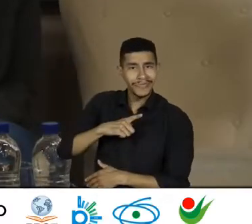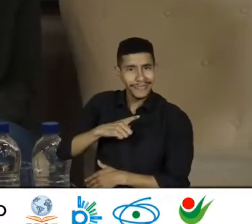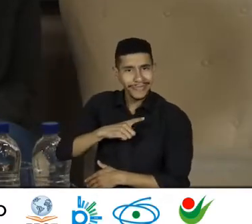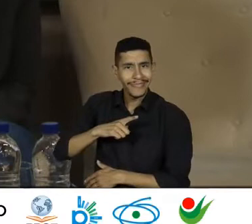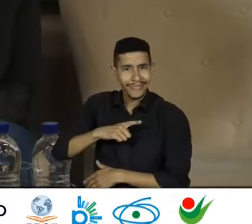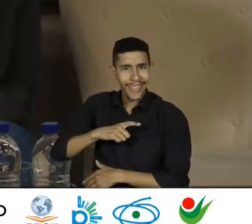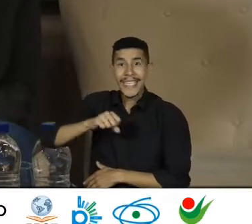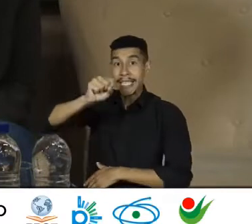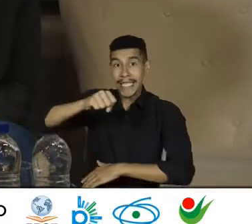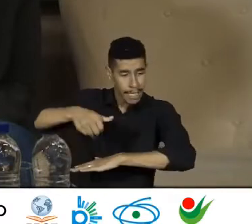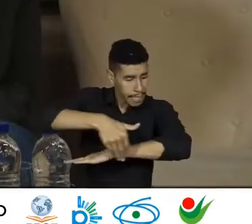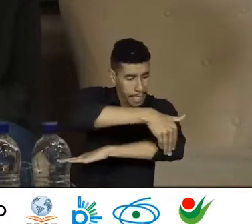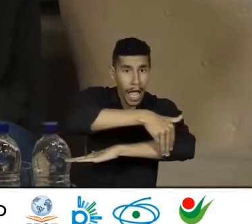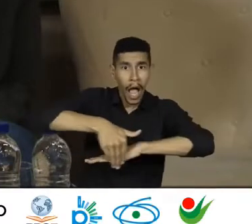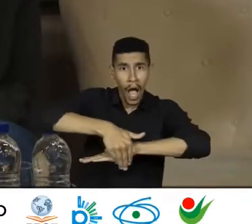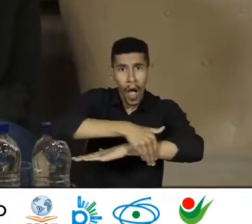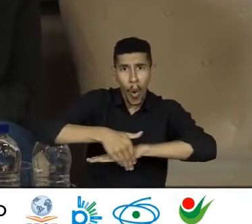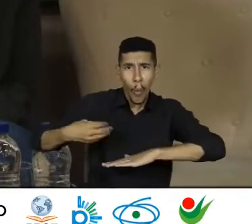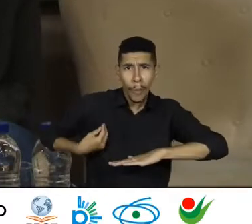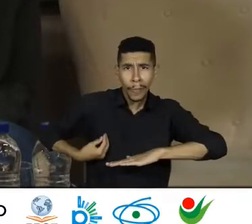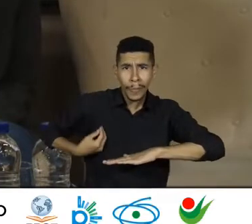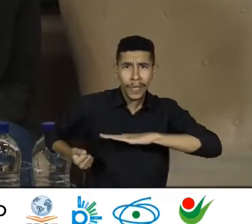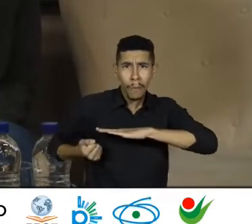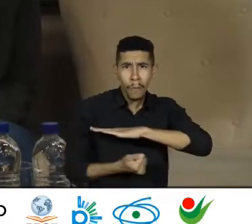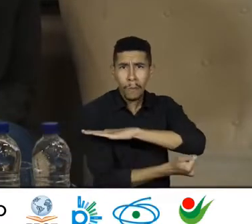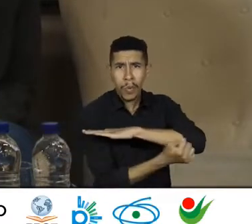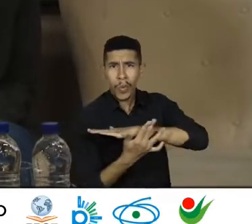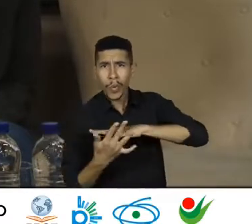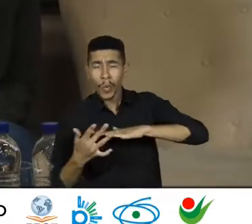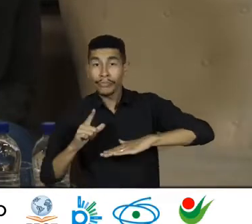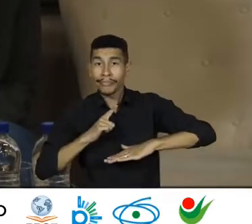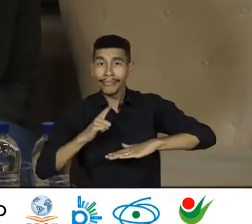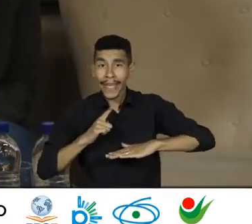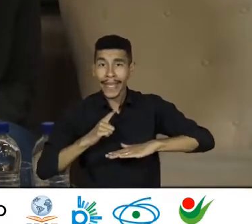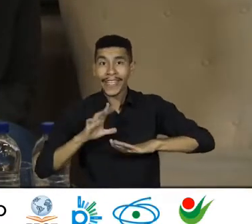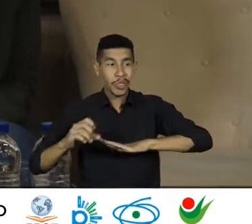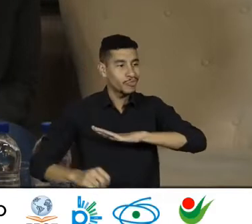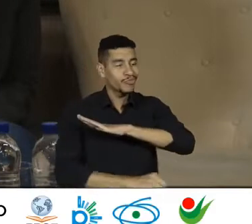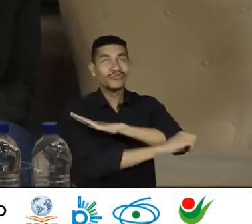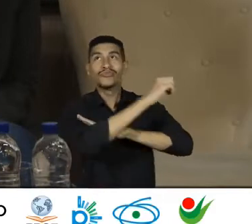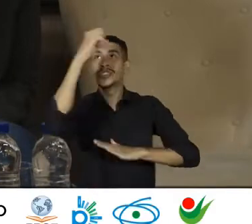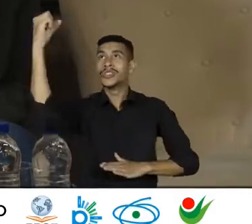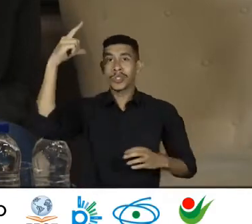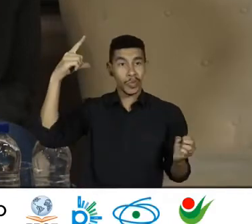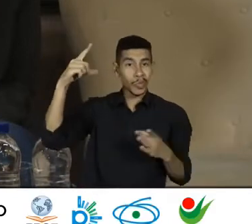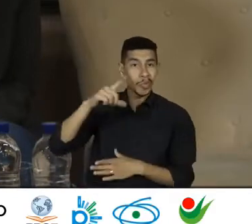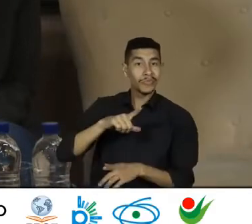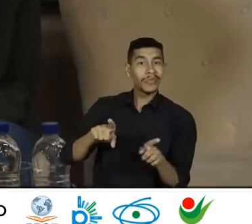O nosso fogo nasceu E um novo dia já vem